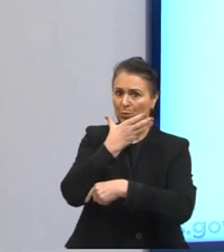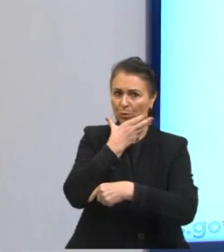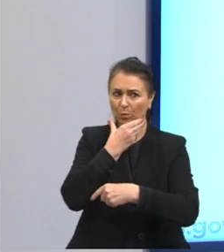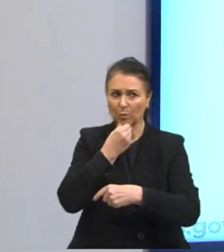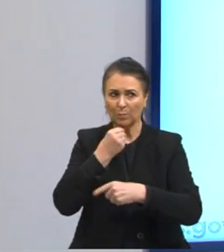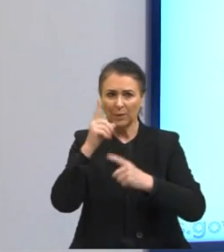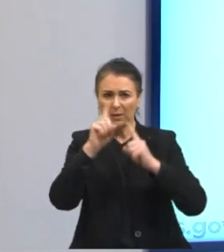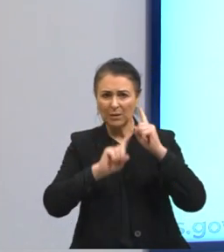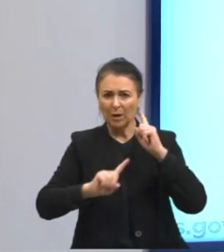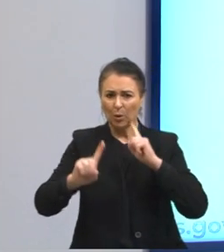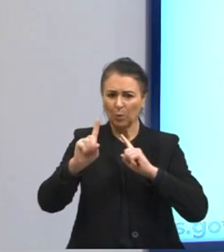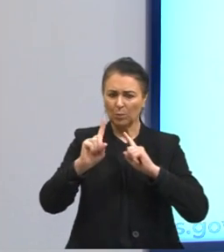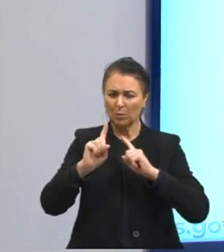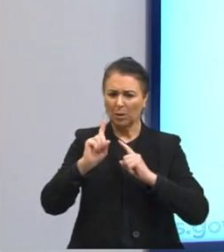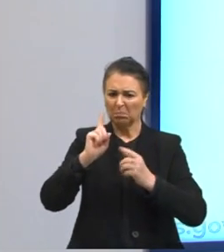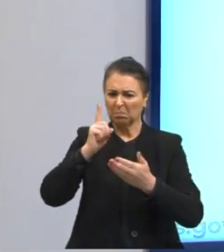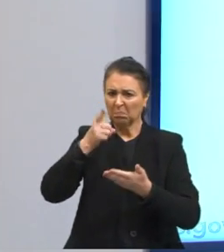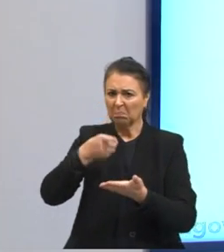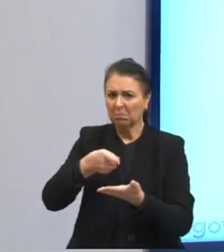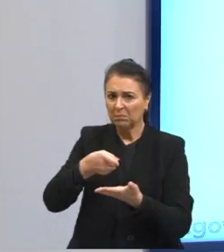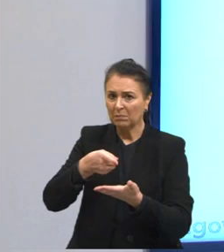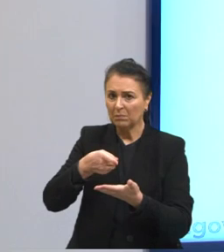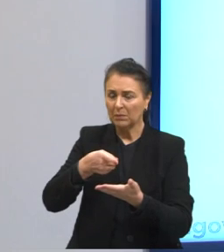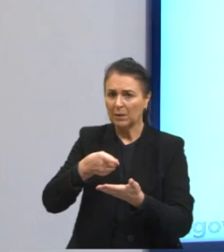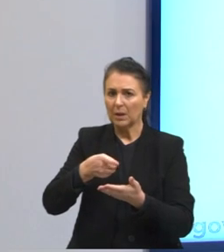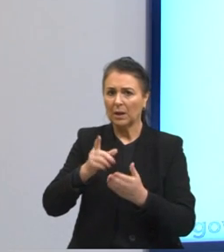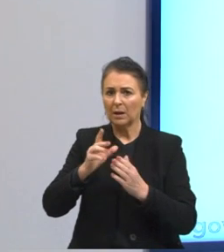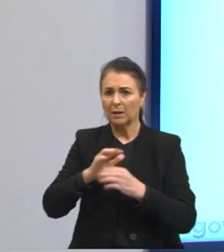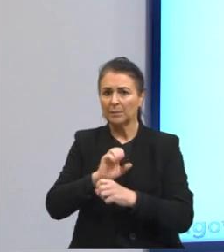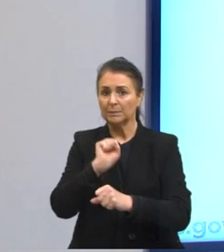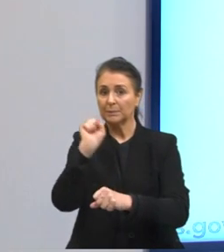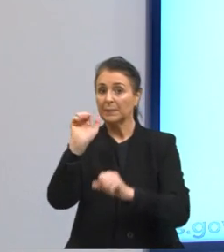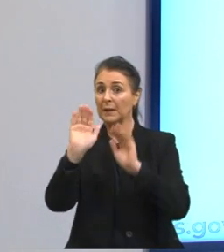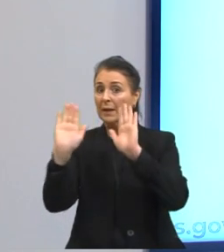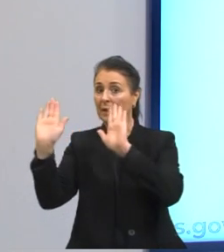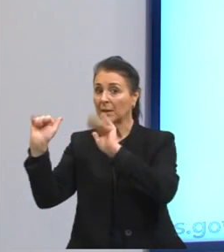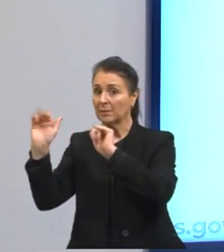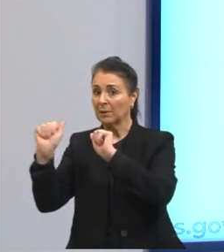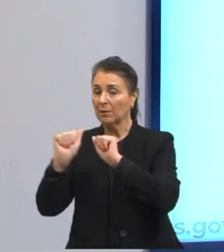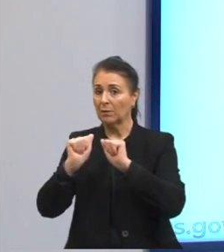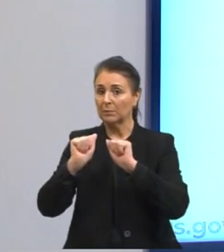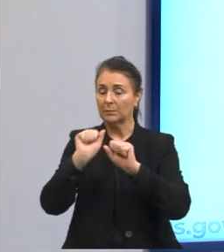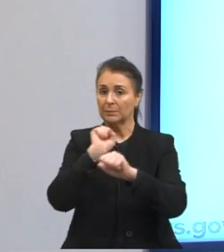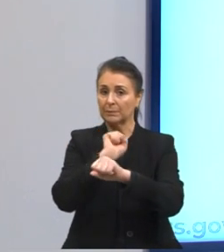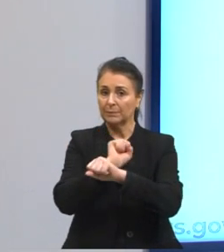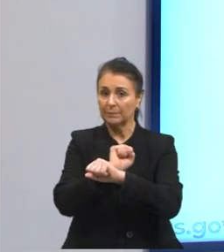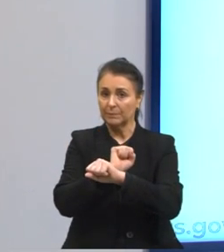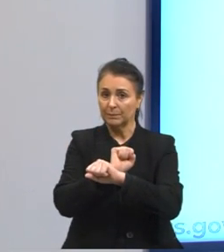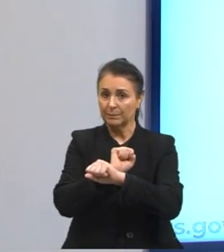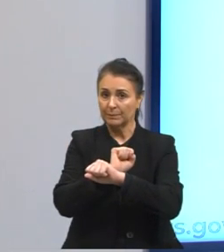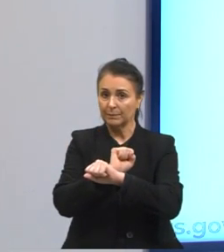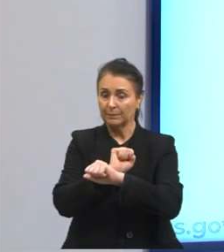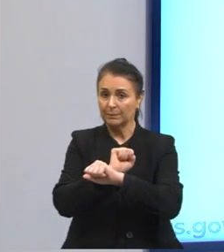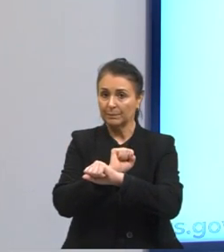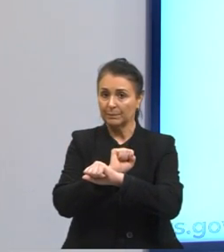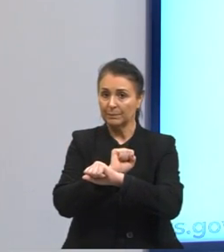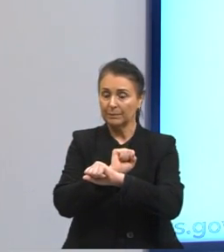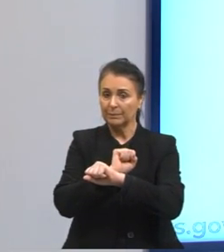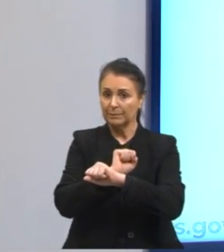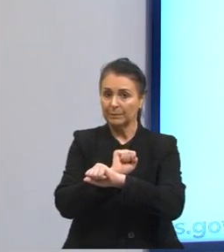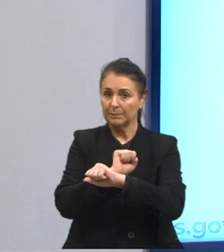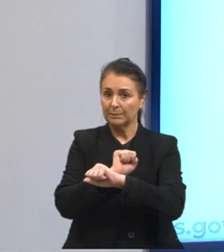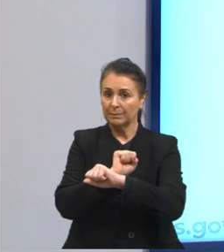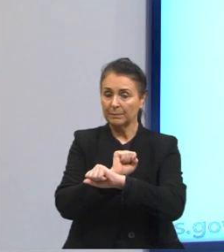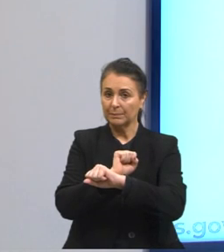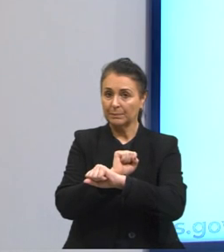Era oscuro, chico e resseco e estava como fuera del tiempo en